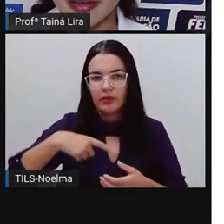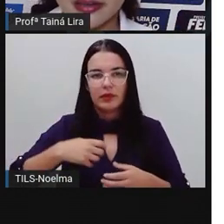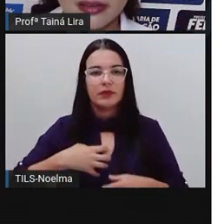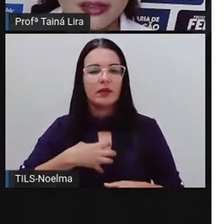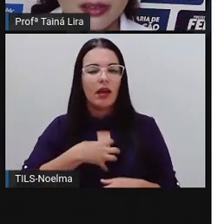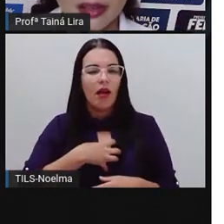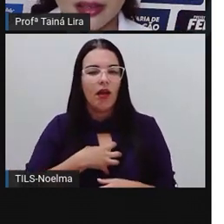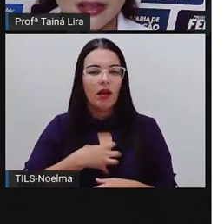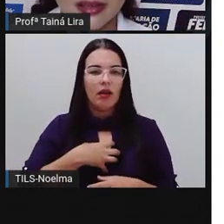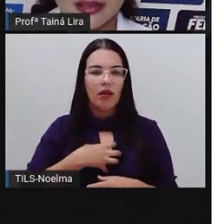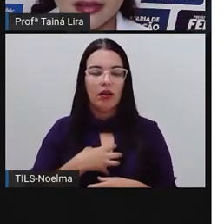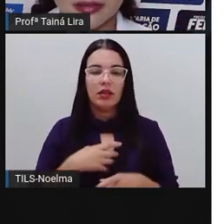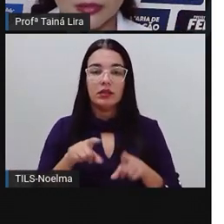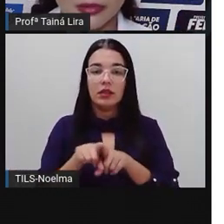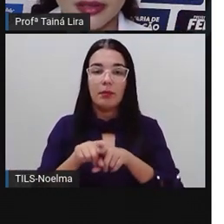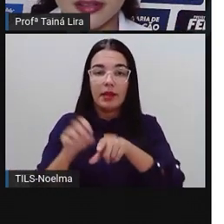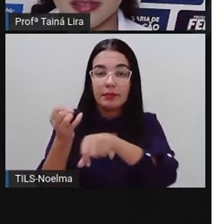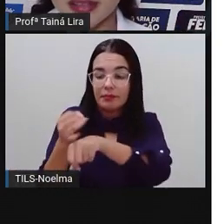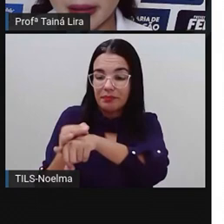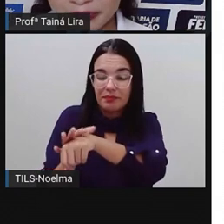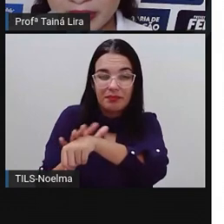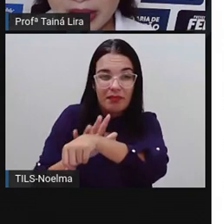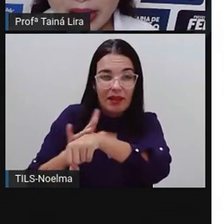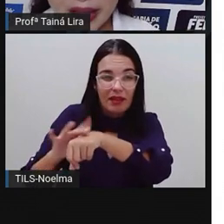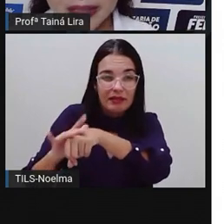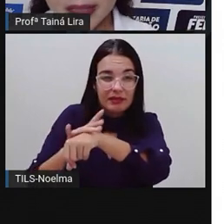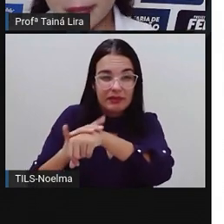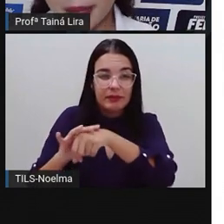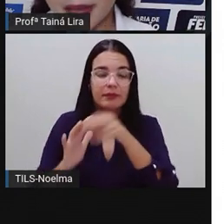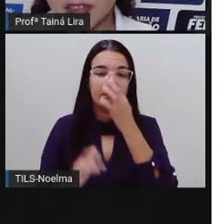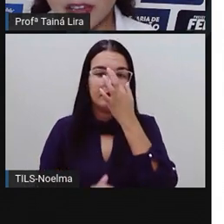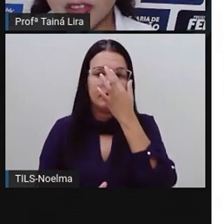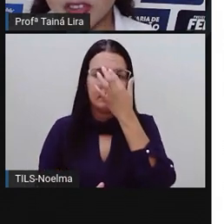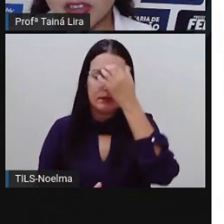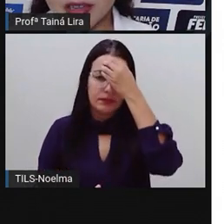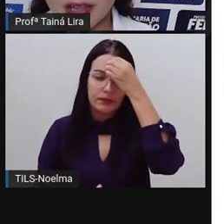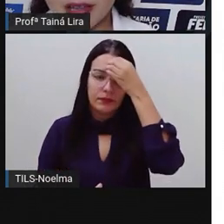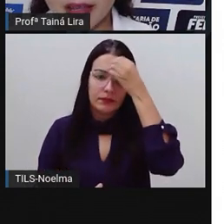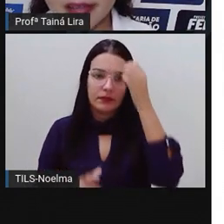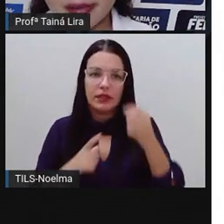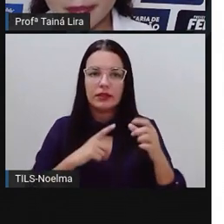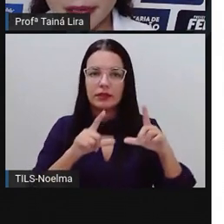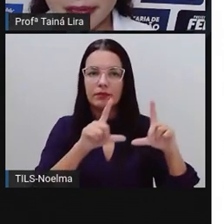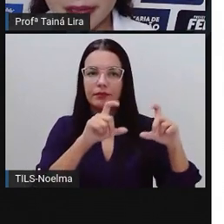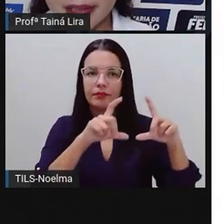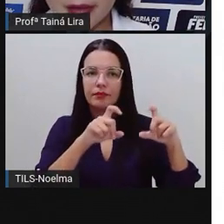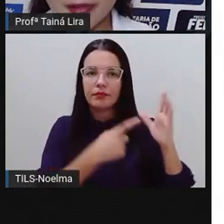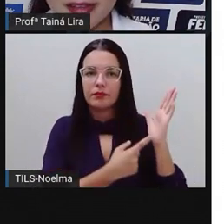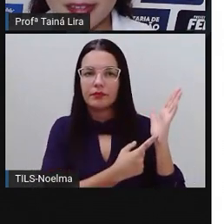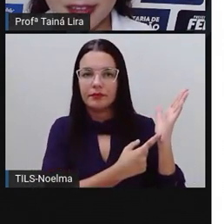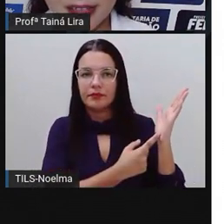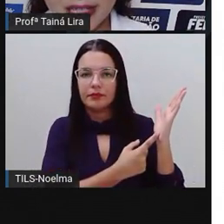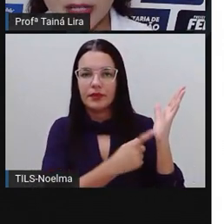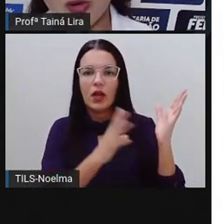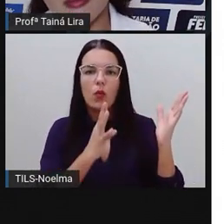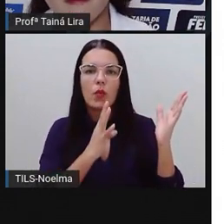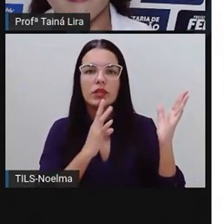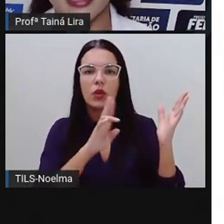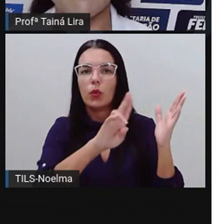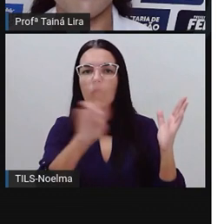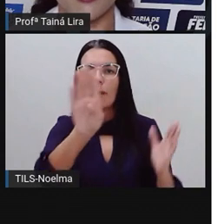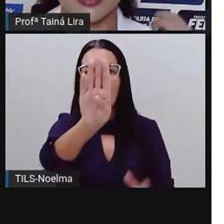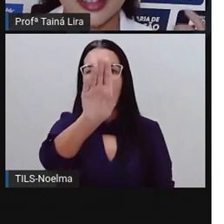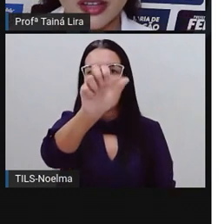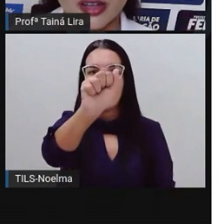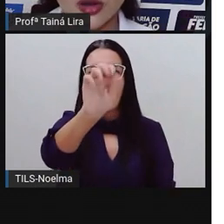de várias doenças, tá? Aqui na imagem a gente tem essa planta que é conhecida, né, como